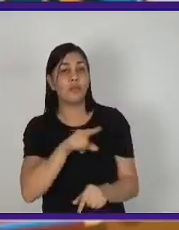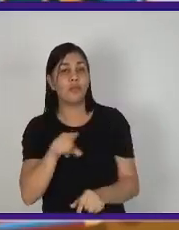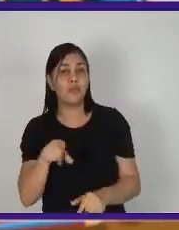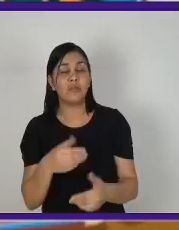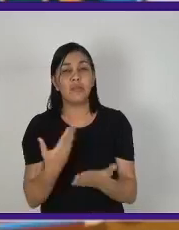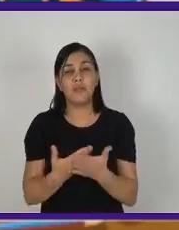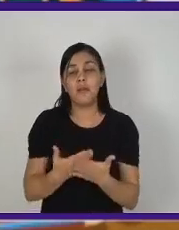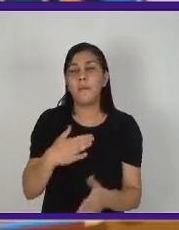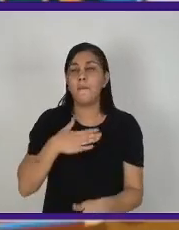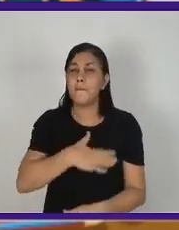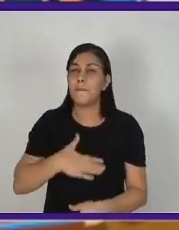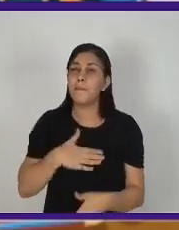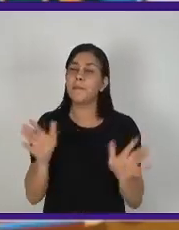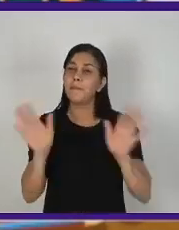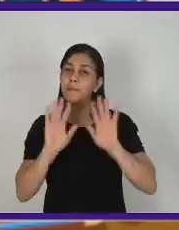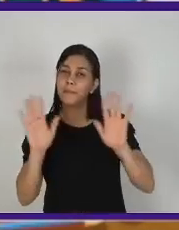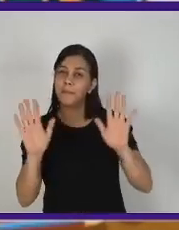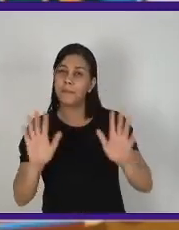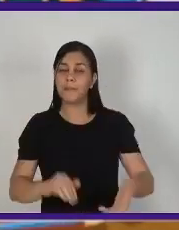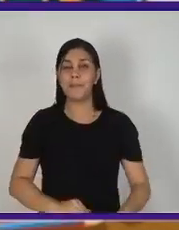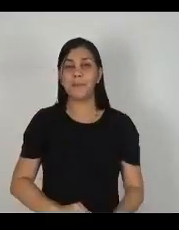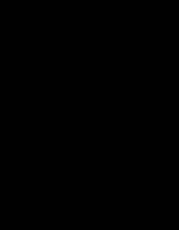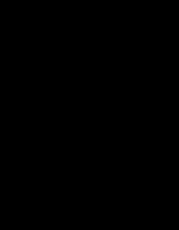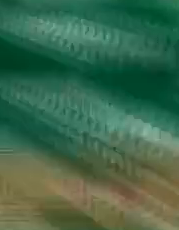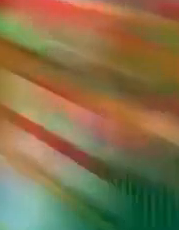aproveitado bem a aula. E até a próxima!